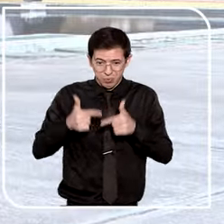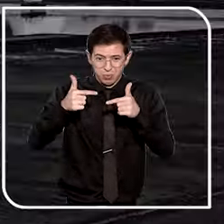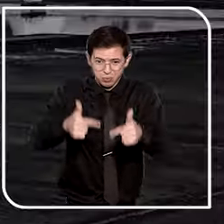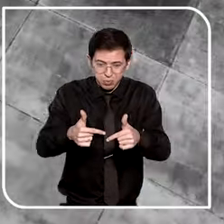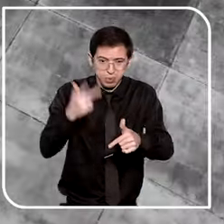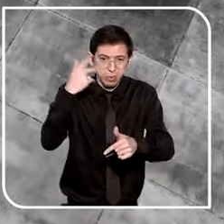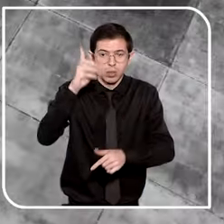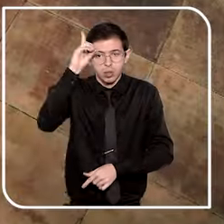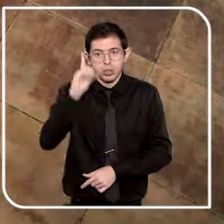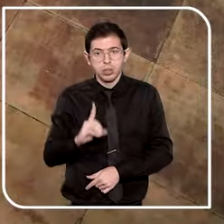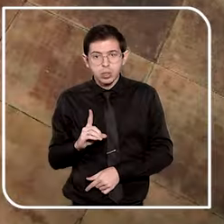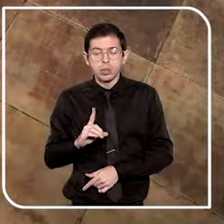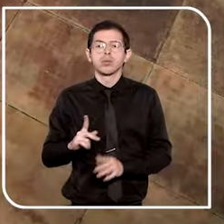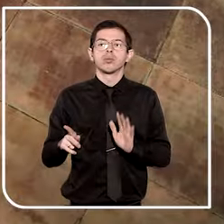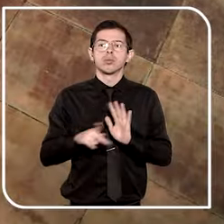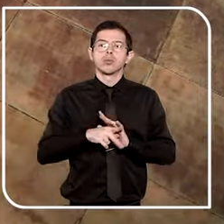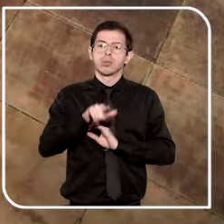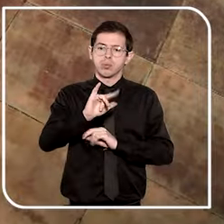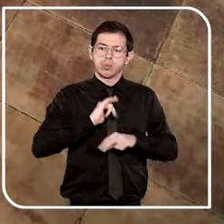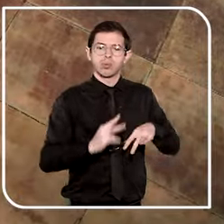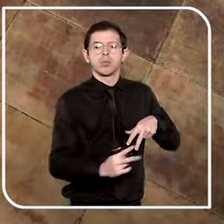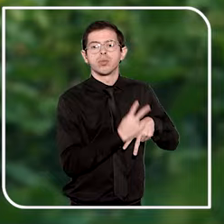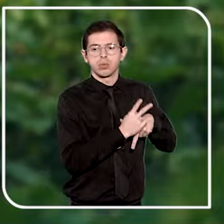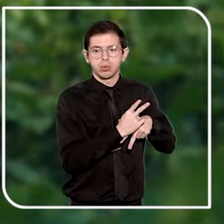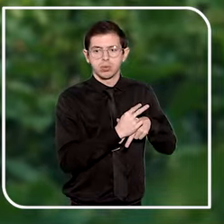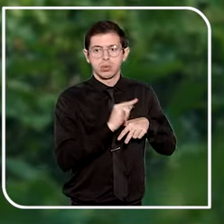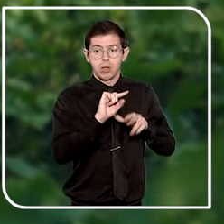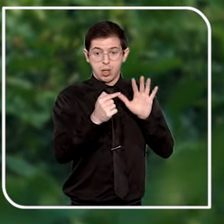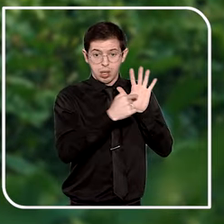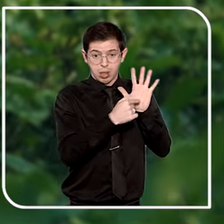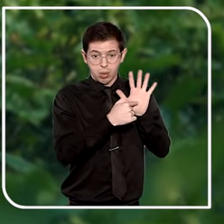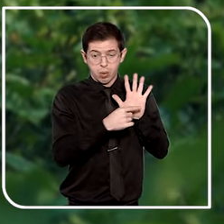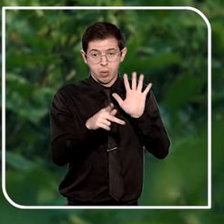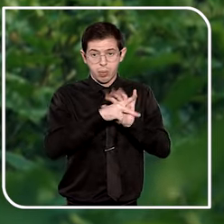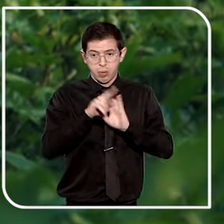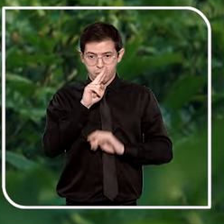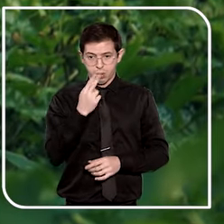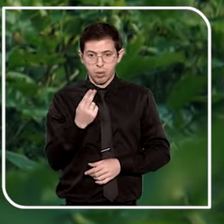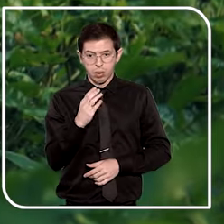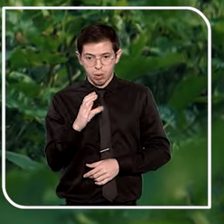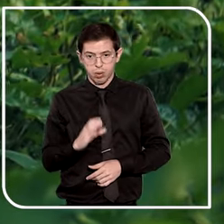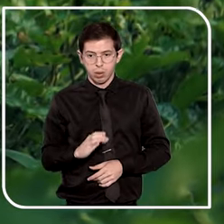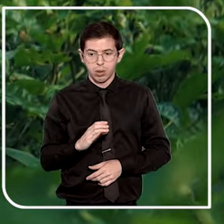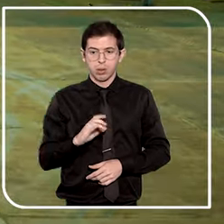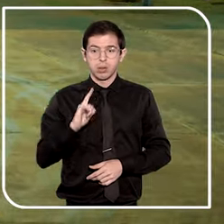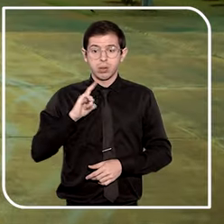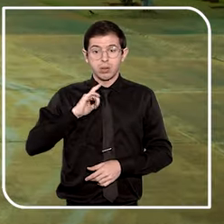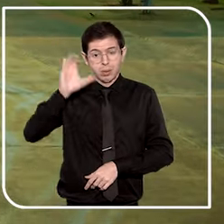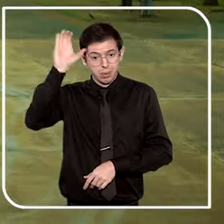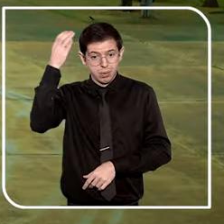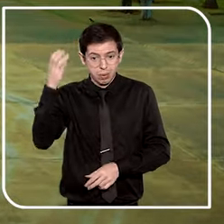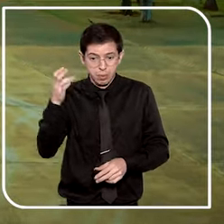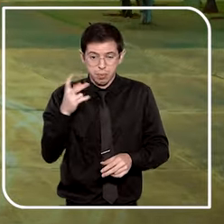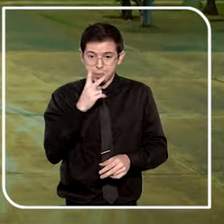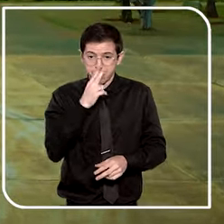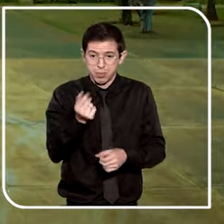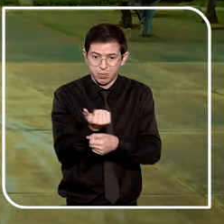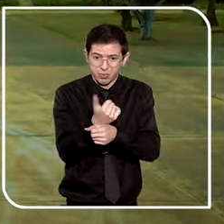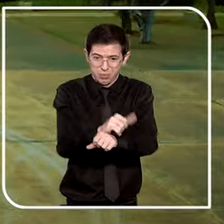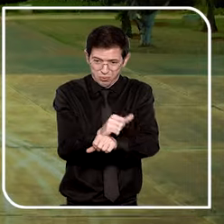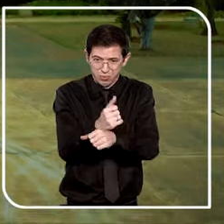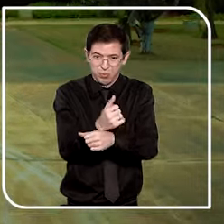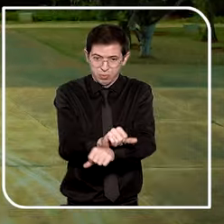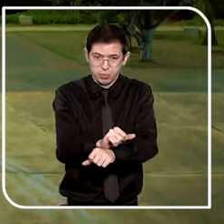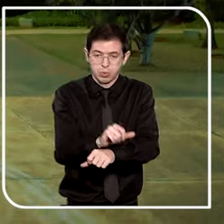vítimas. No recurso ordinário em habeas corpus, julgamento de trabalho análogo à escravidão, os réus pediram para o